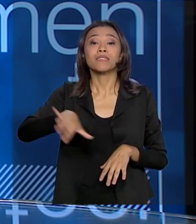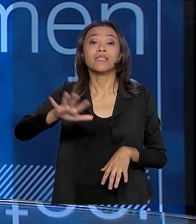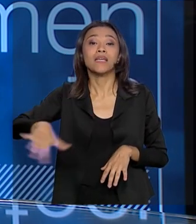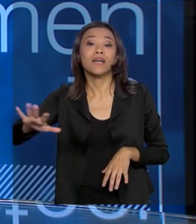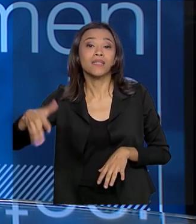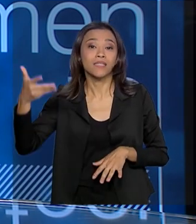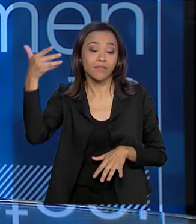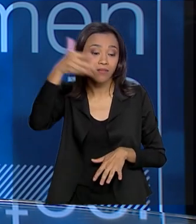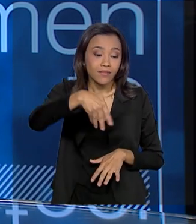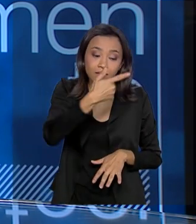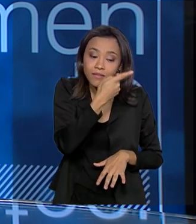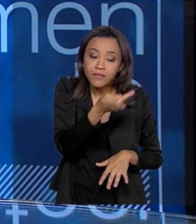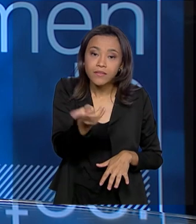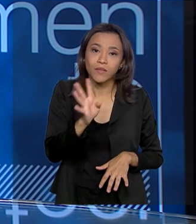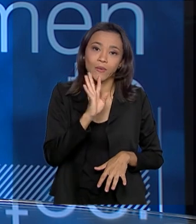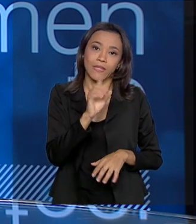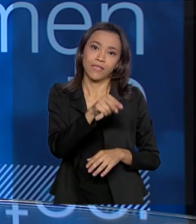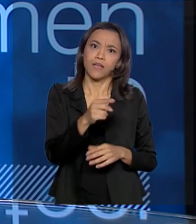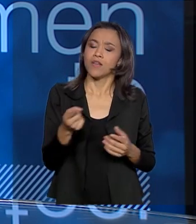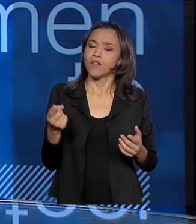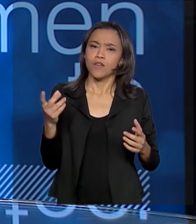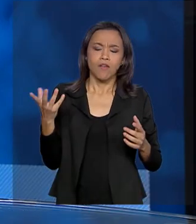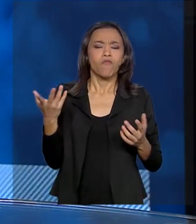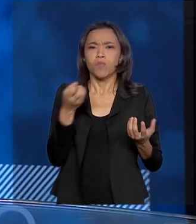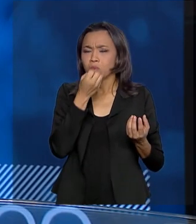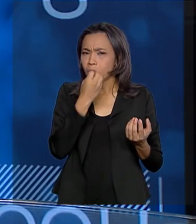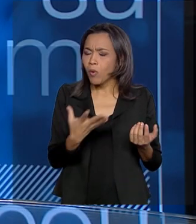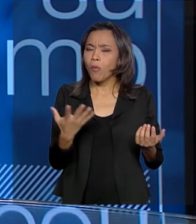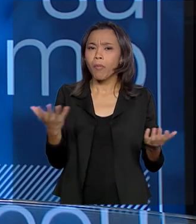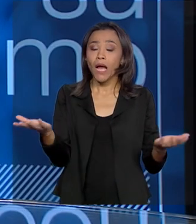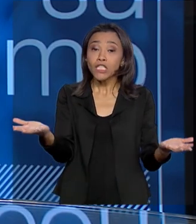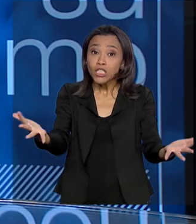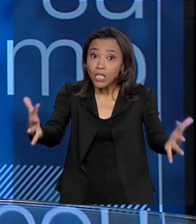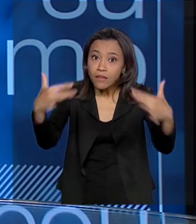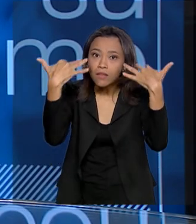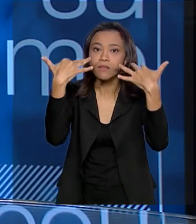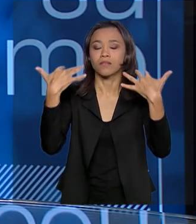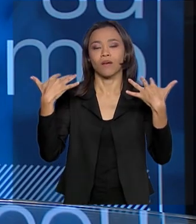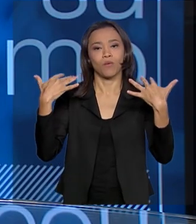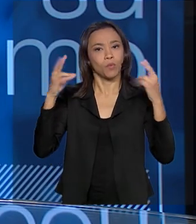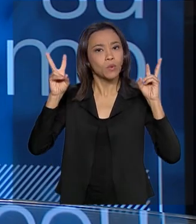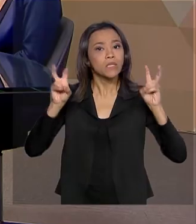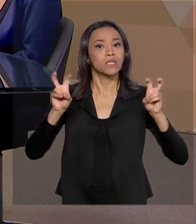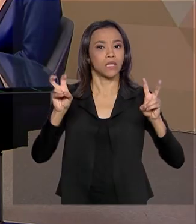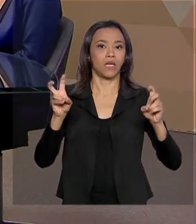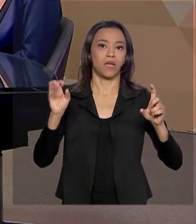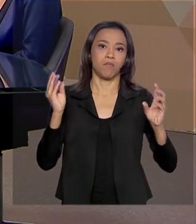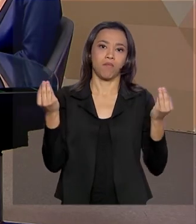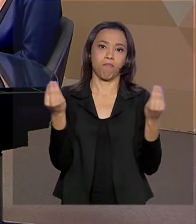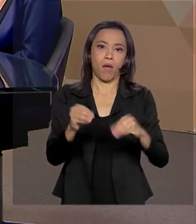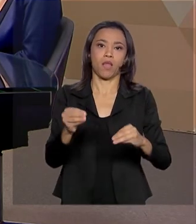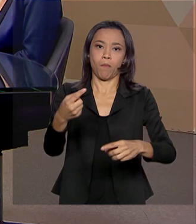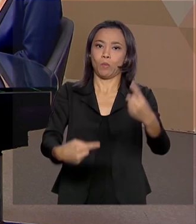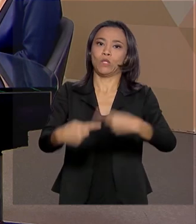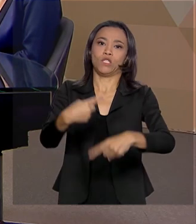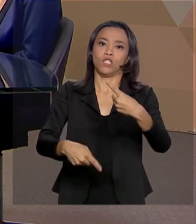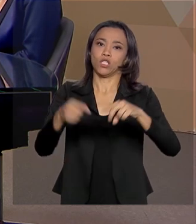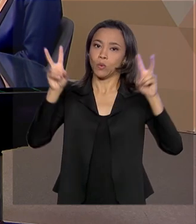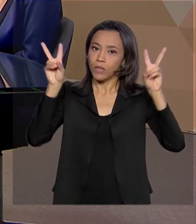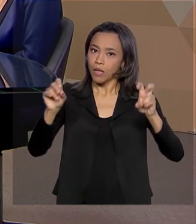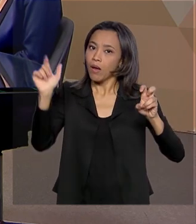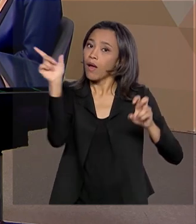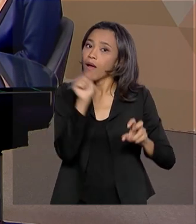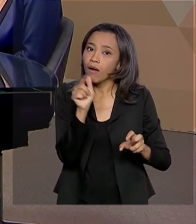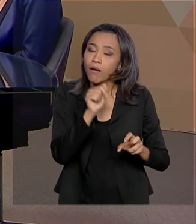sobretudo importante para chamar a atenção para colocar na agenda política o tema água. Então nós temos muitos produtos